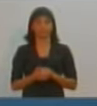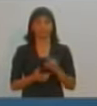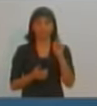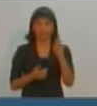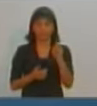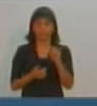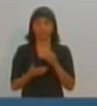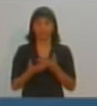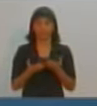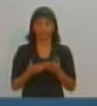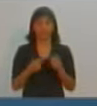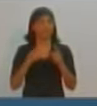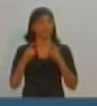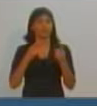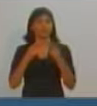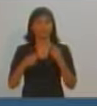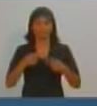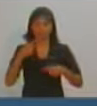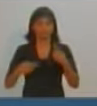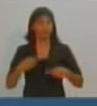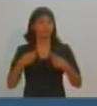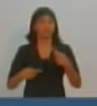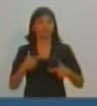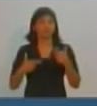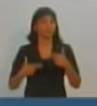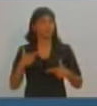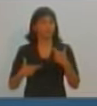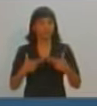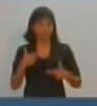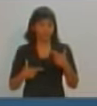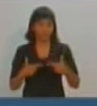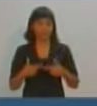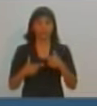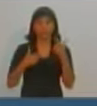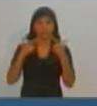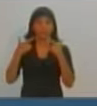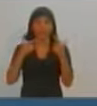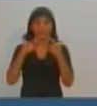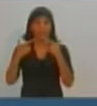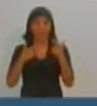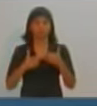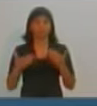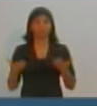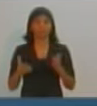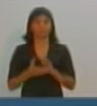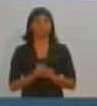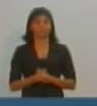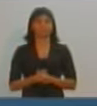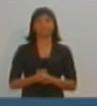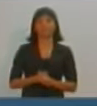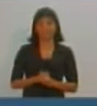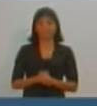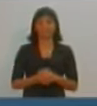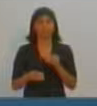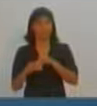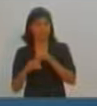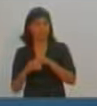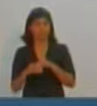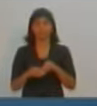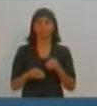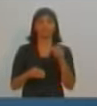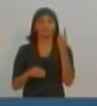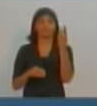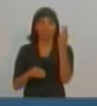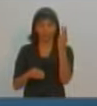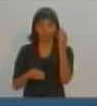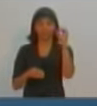acompanhar e comentar o nosso debate na página do SBT Interior no Facebook. A gente volta já. Eleições 2016 no SBT